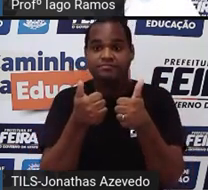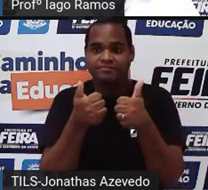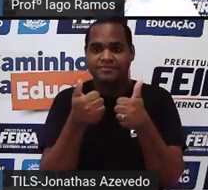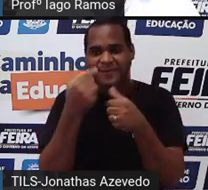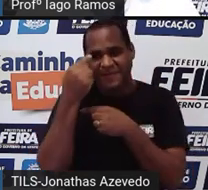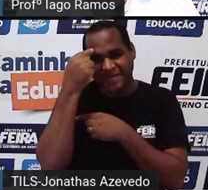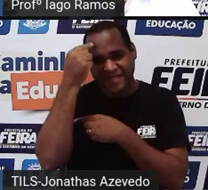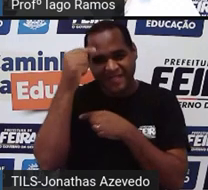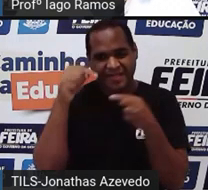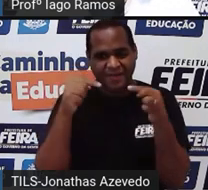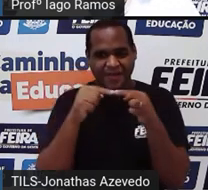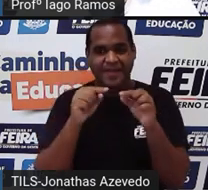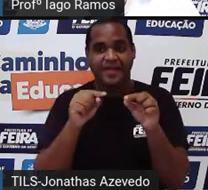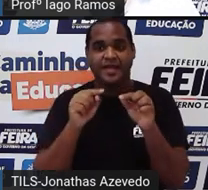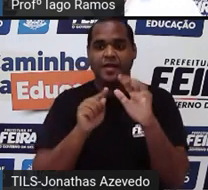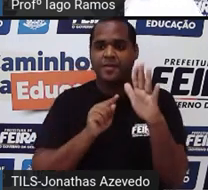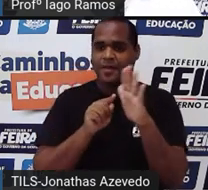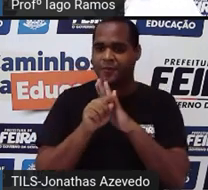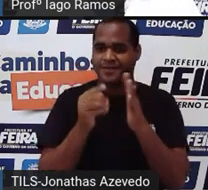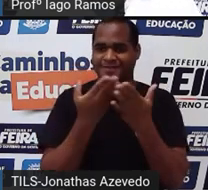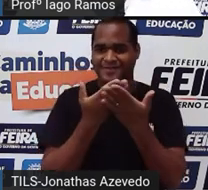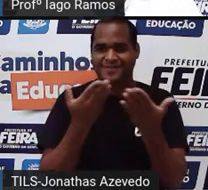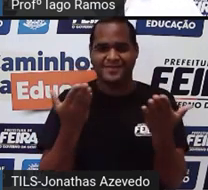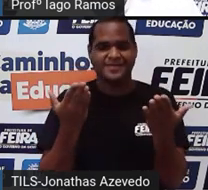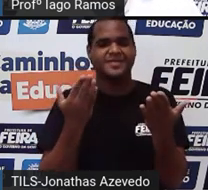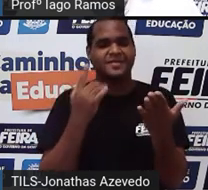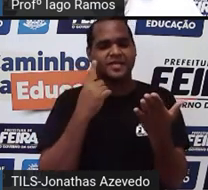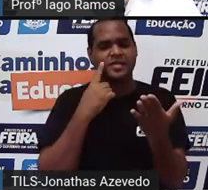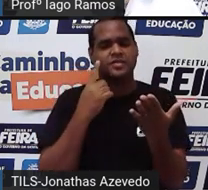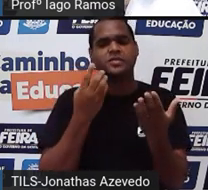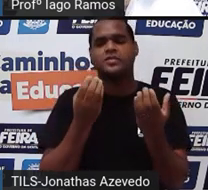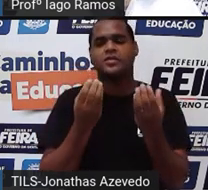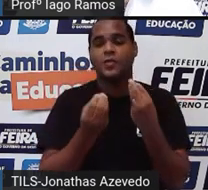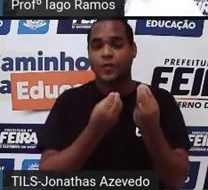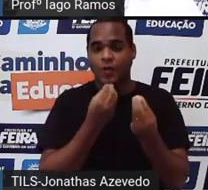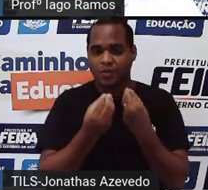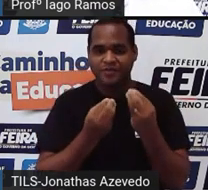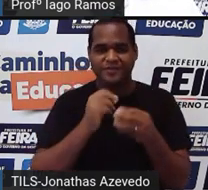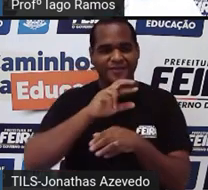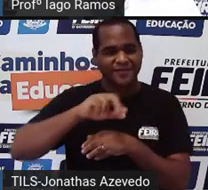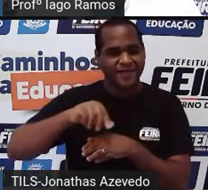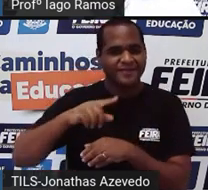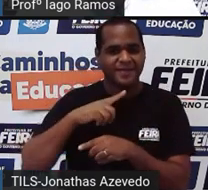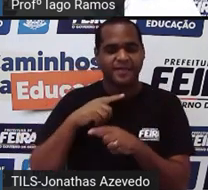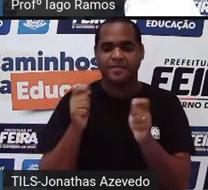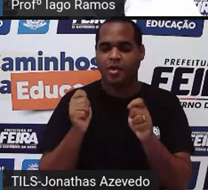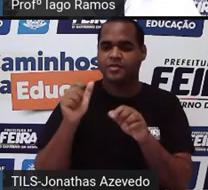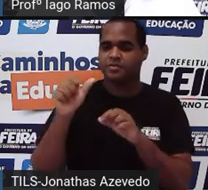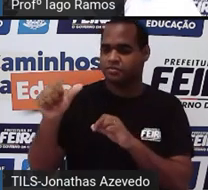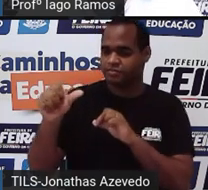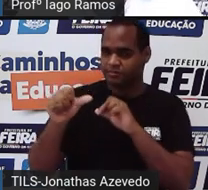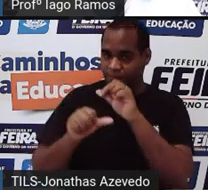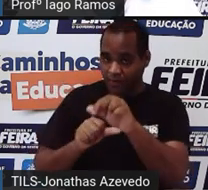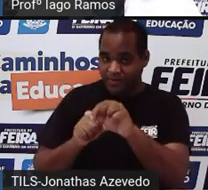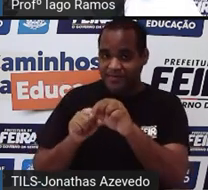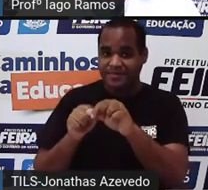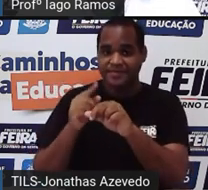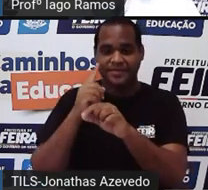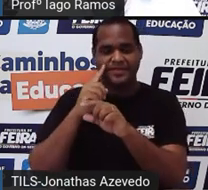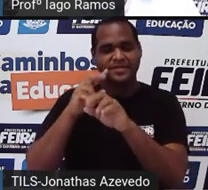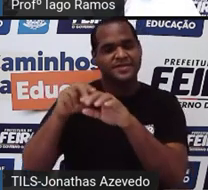pergunta que eu trago é, de que maneira podemos provocar